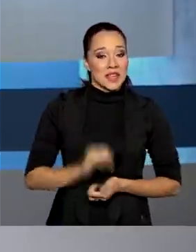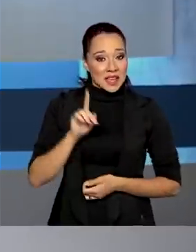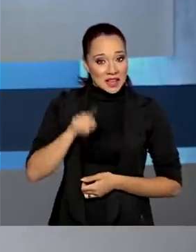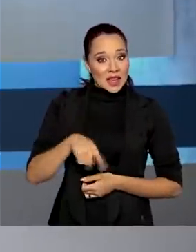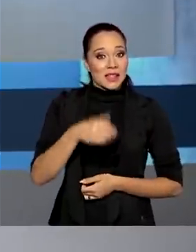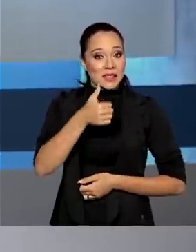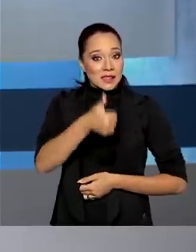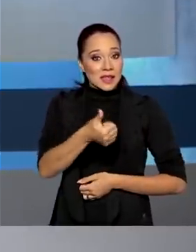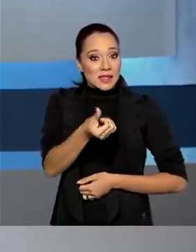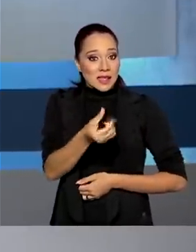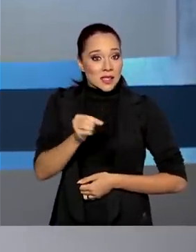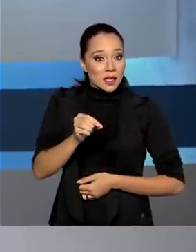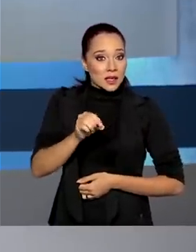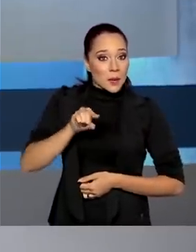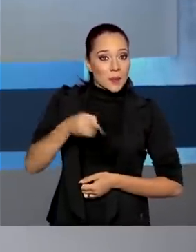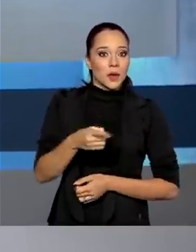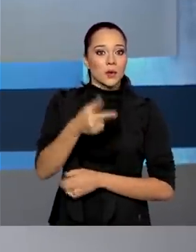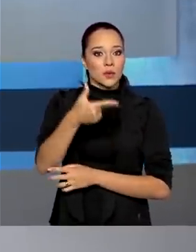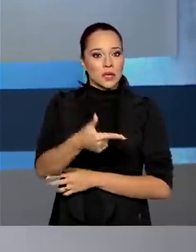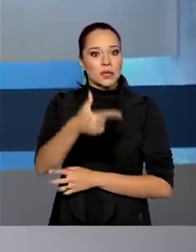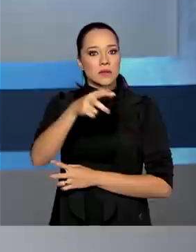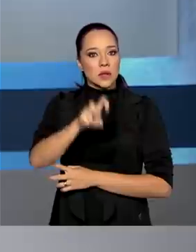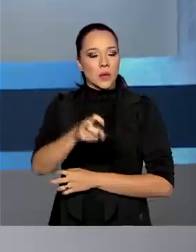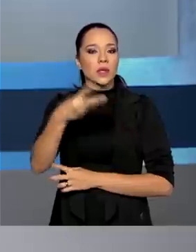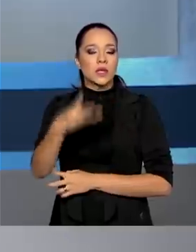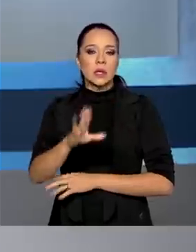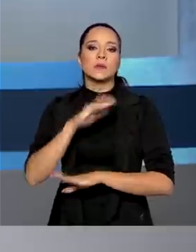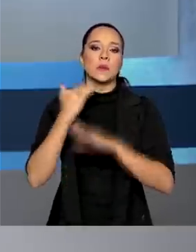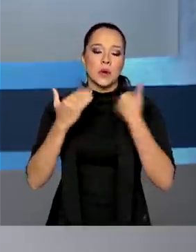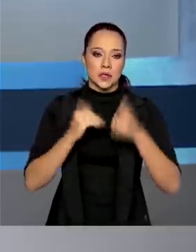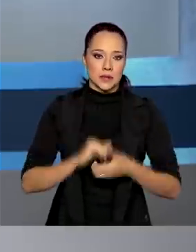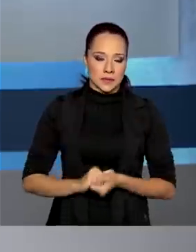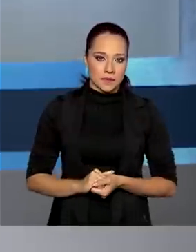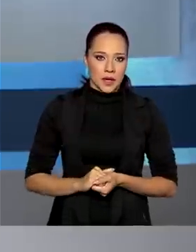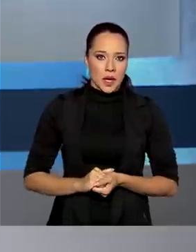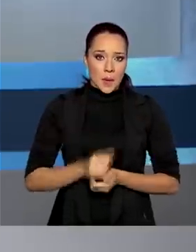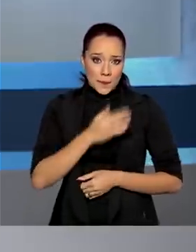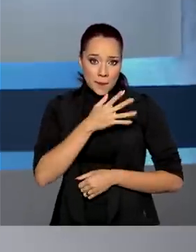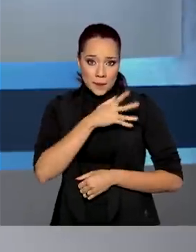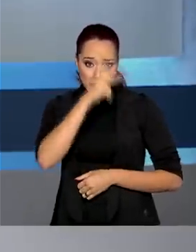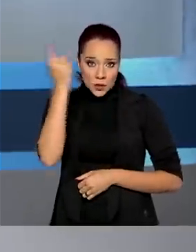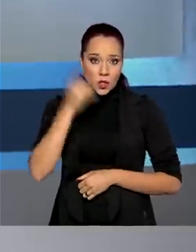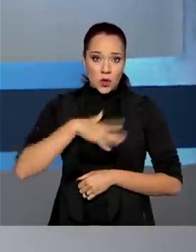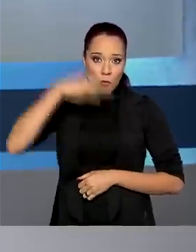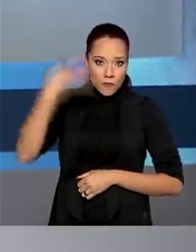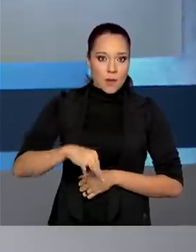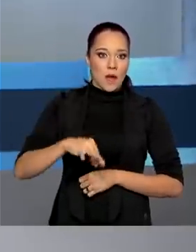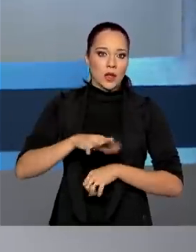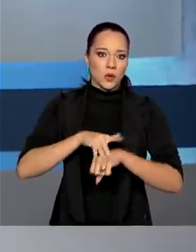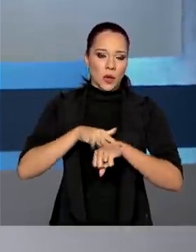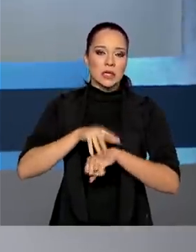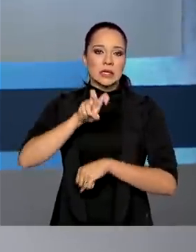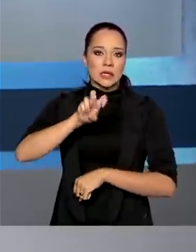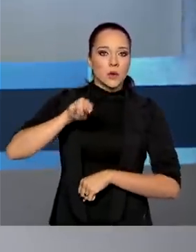160.253 óbitos. O número de casos confirmados passa de 5